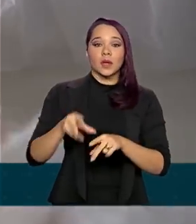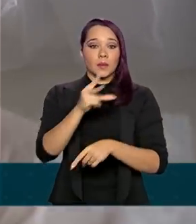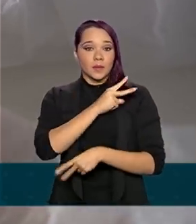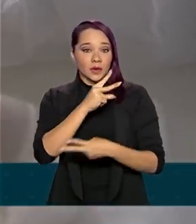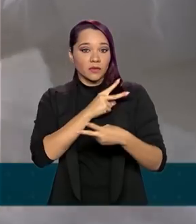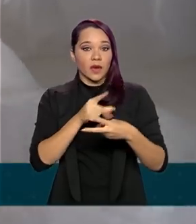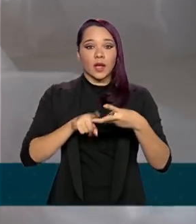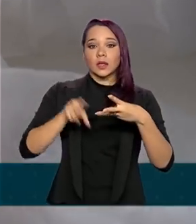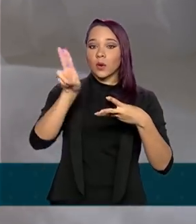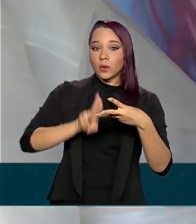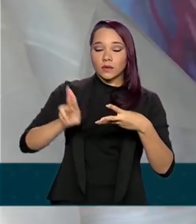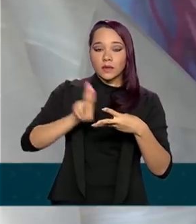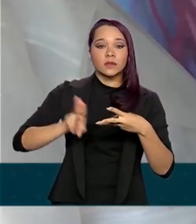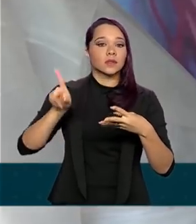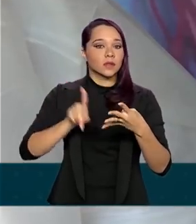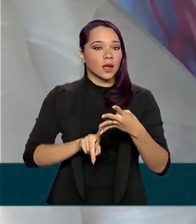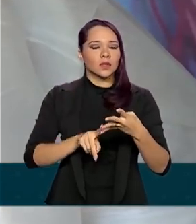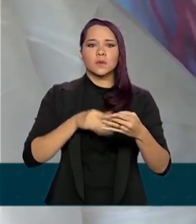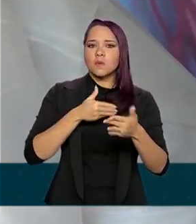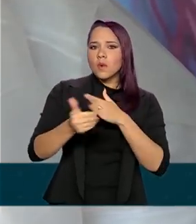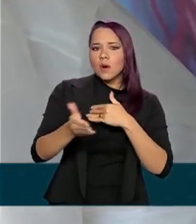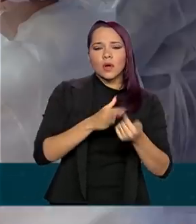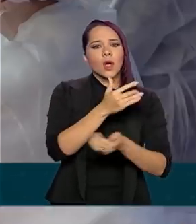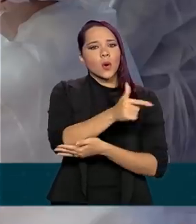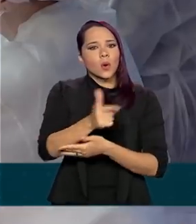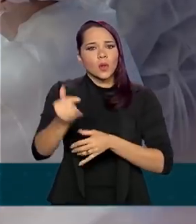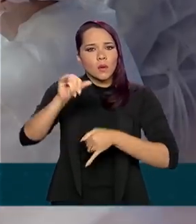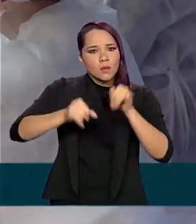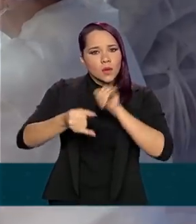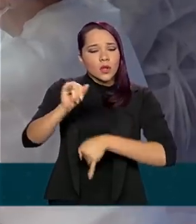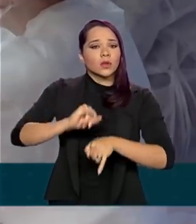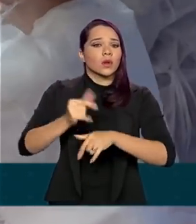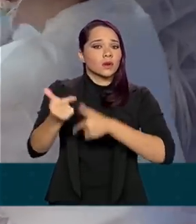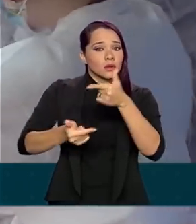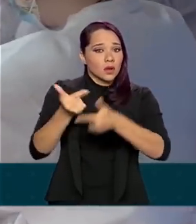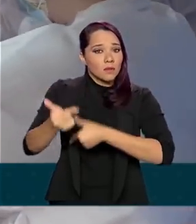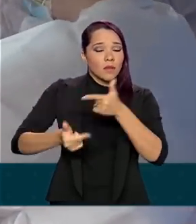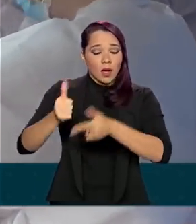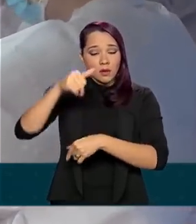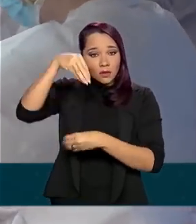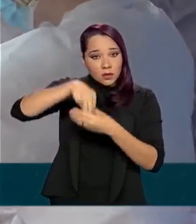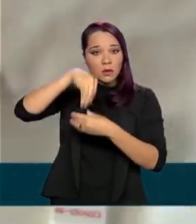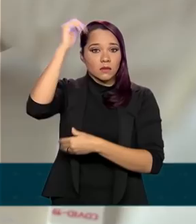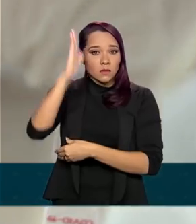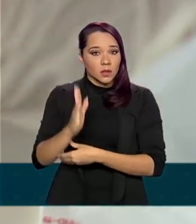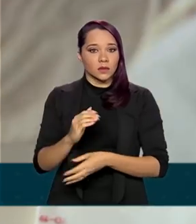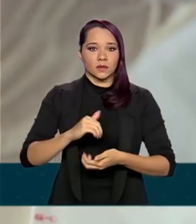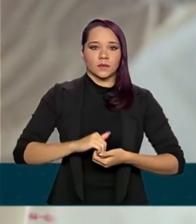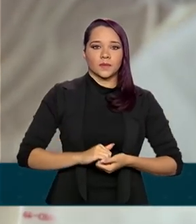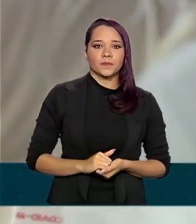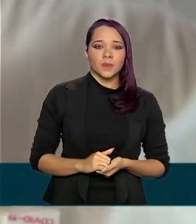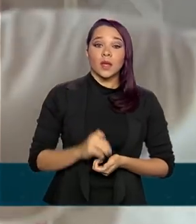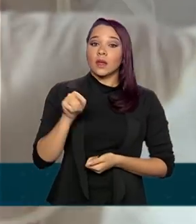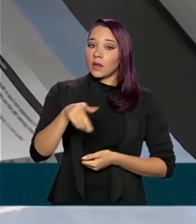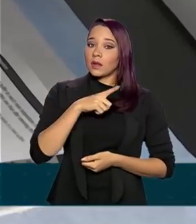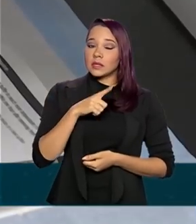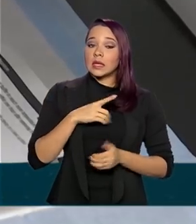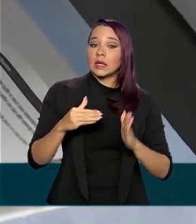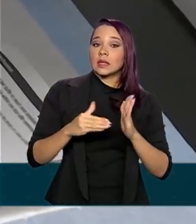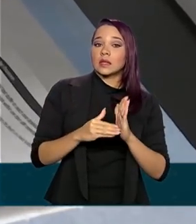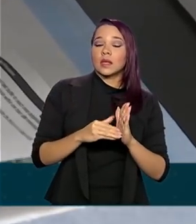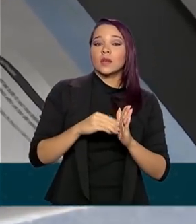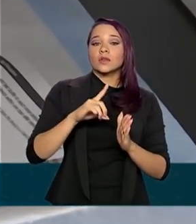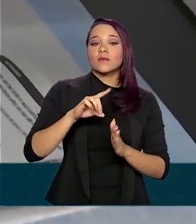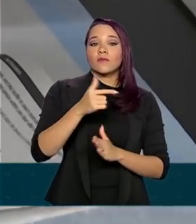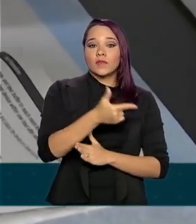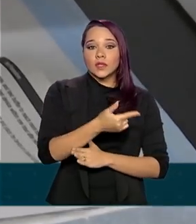privada, universitários e quaisquer outros que funcionem em território nacional. Eles têm até